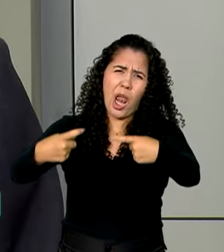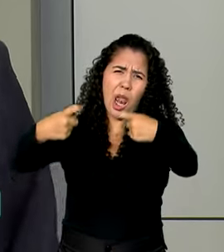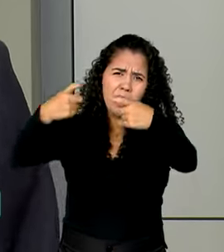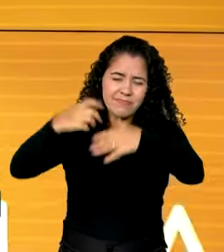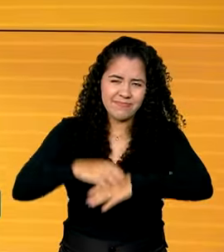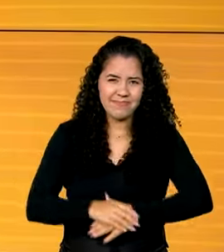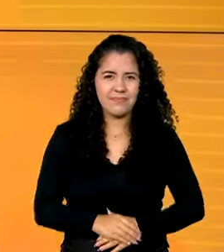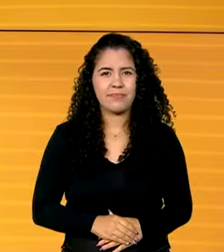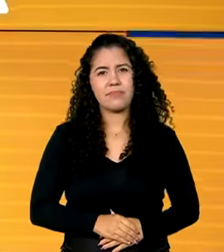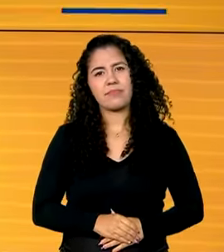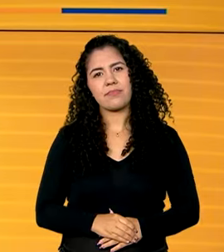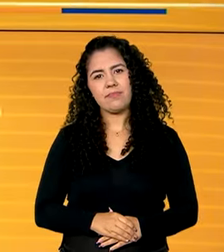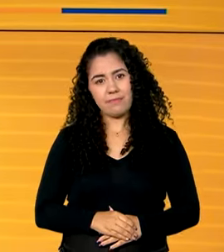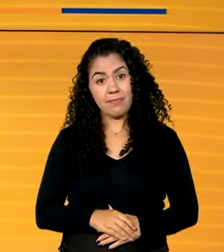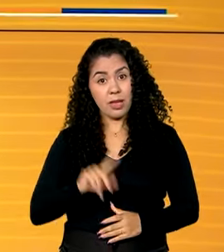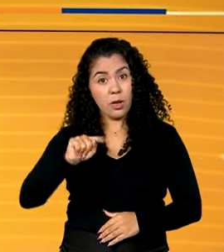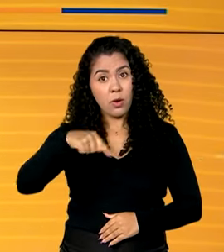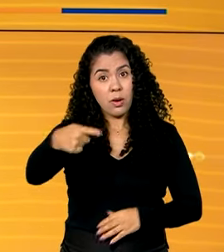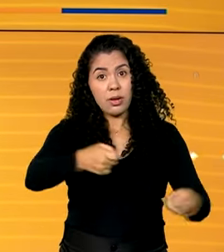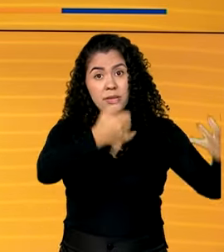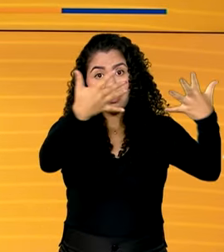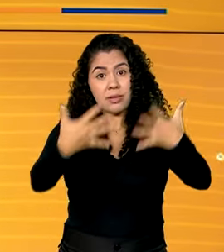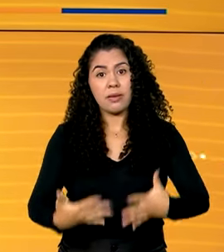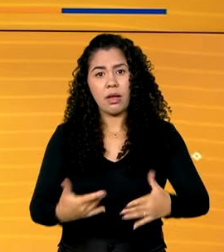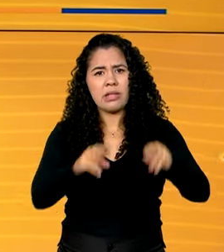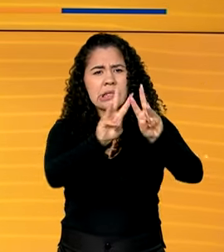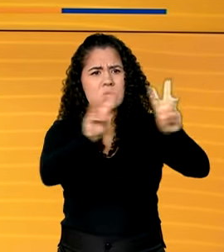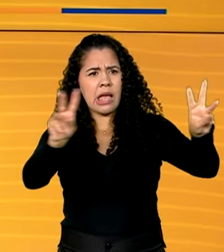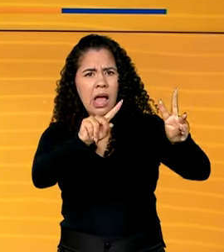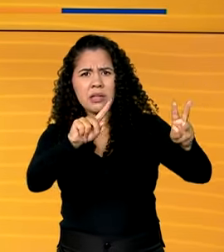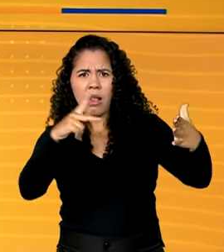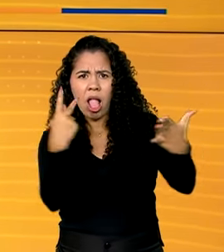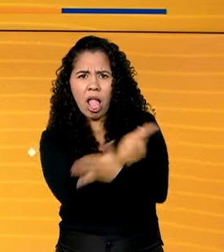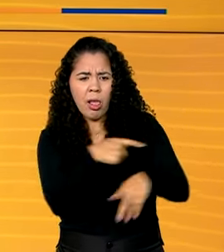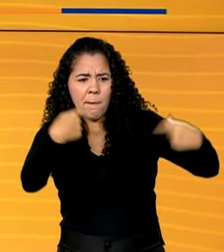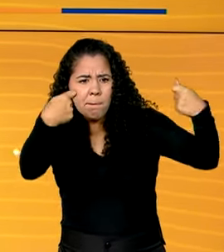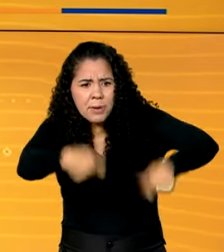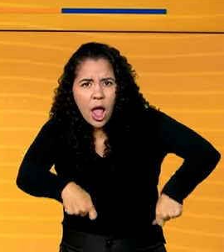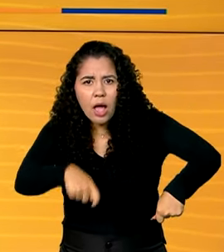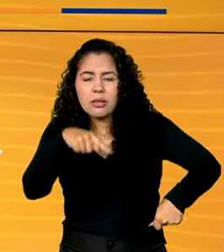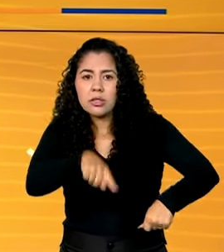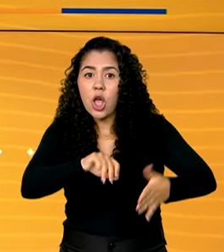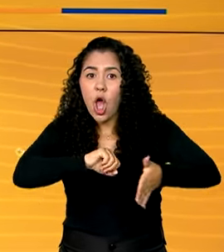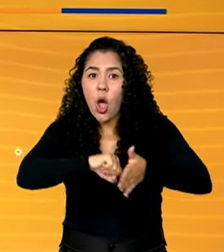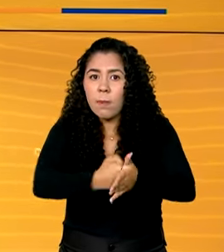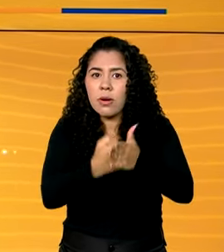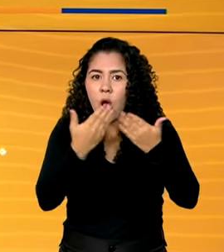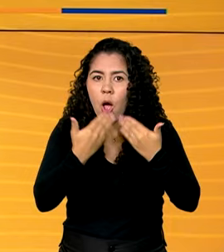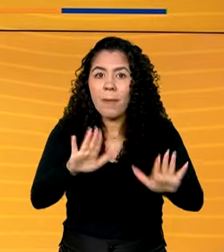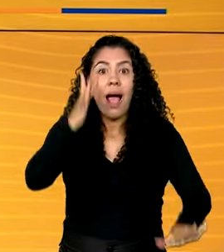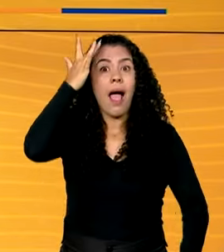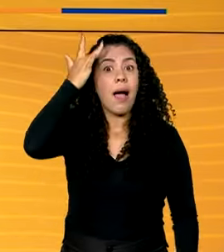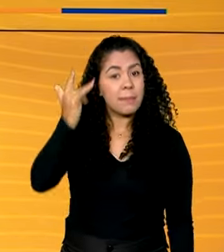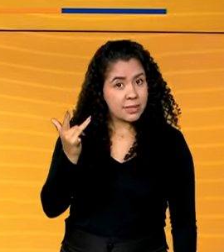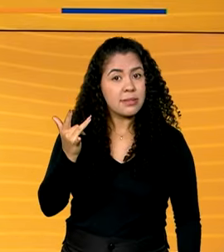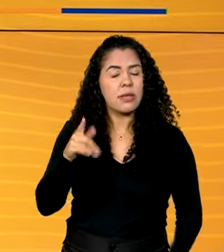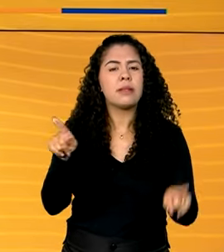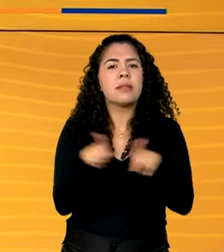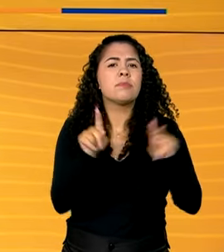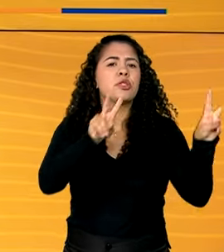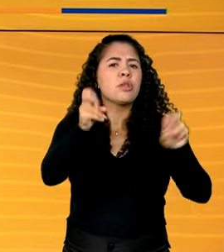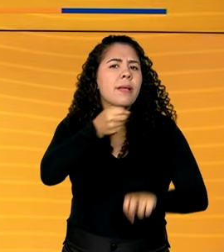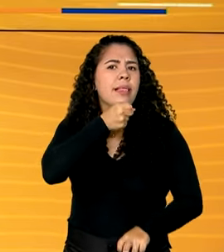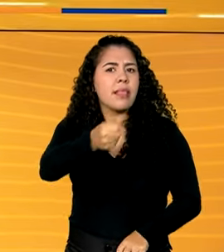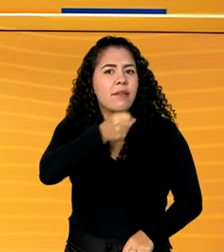de civis. Veja a seguir, sites irregulares de apostas online começam a ser bloqueados a partir de amanhã. E uma entrevista